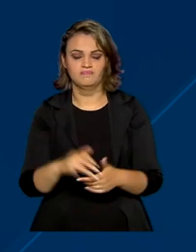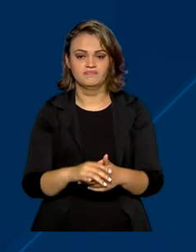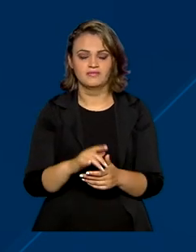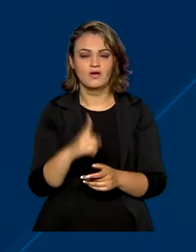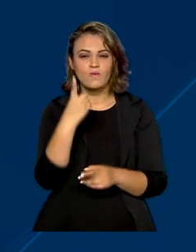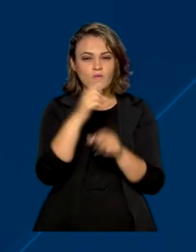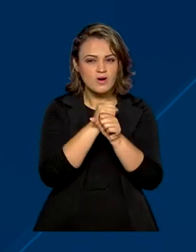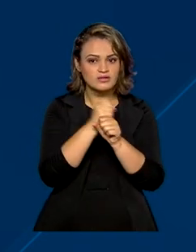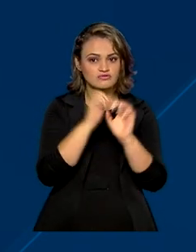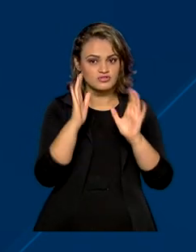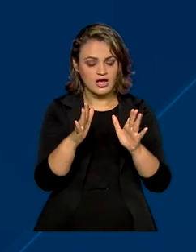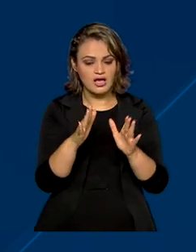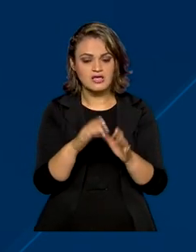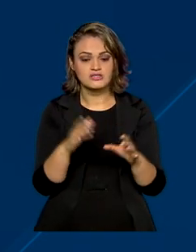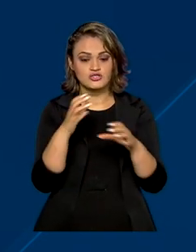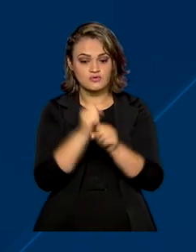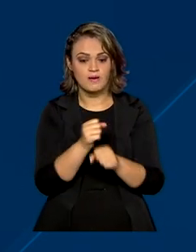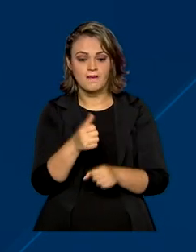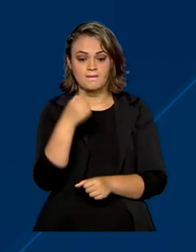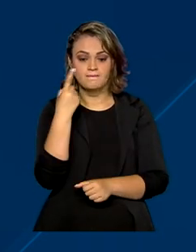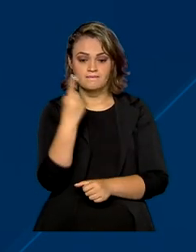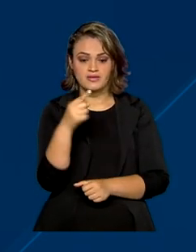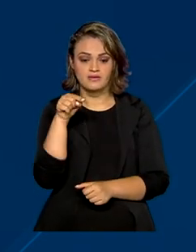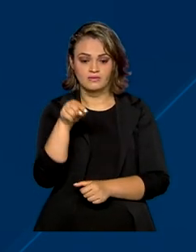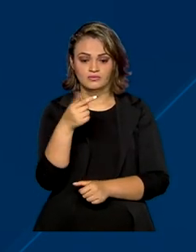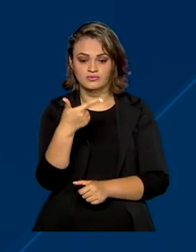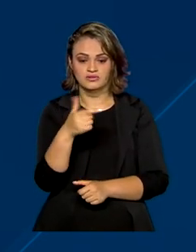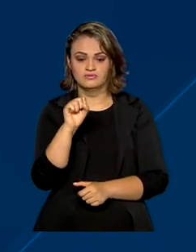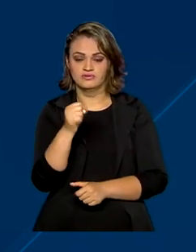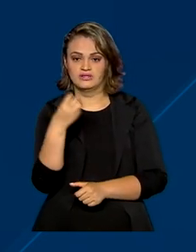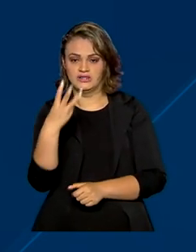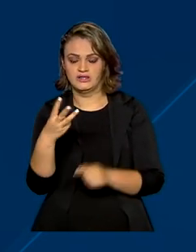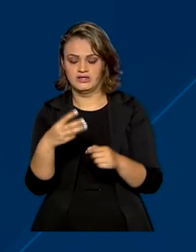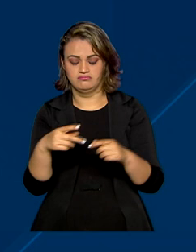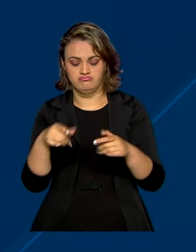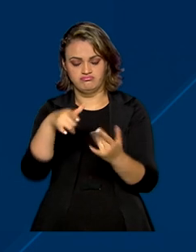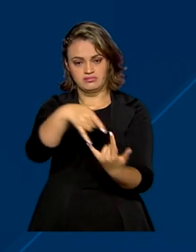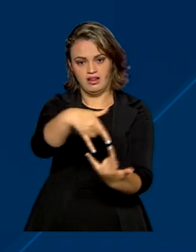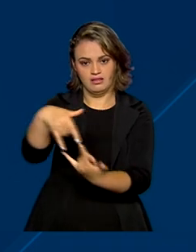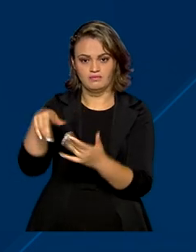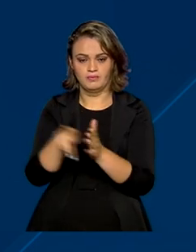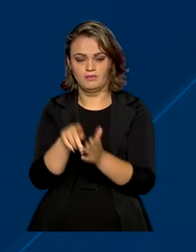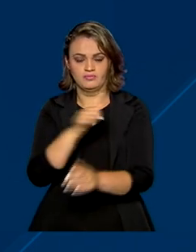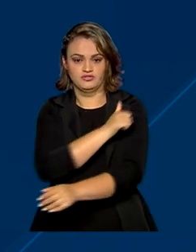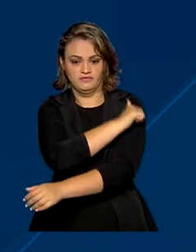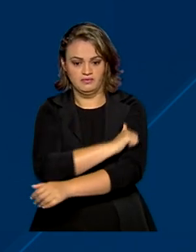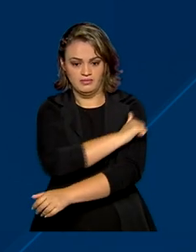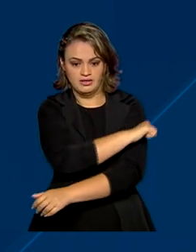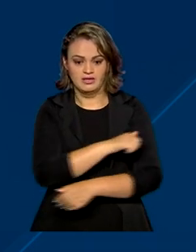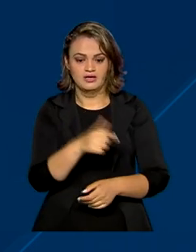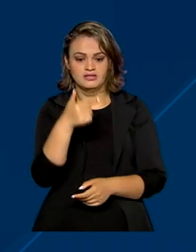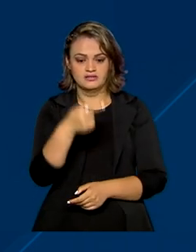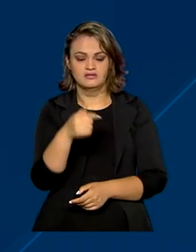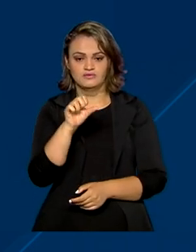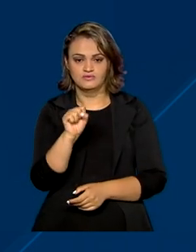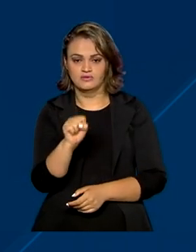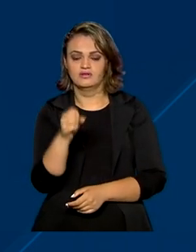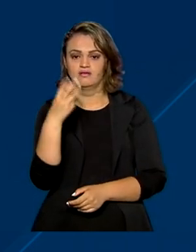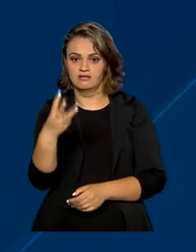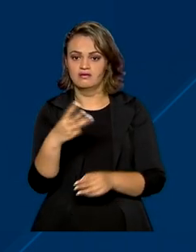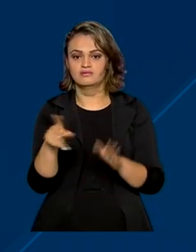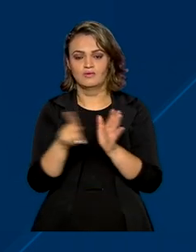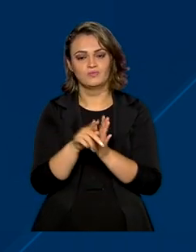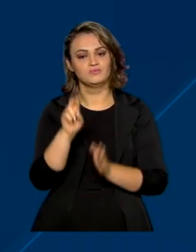já são 1.283 leitos de enfermaria e 783 de UTI. Uma